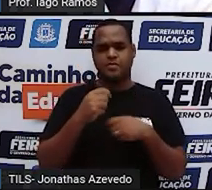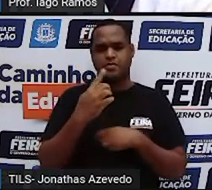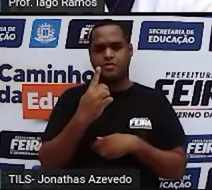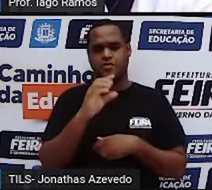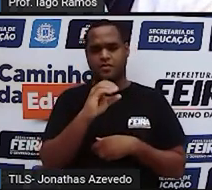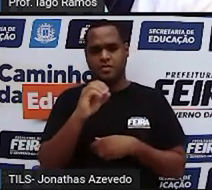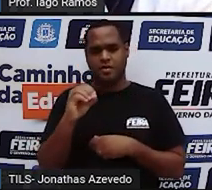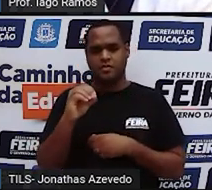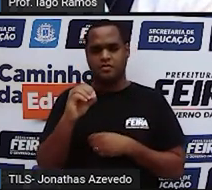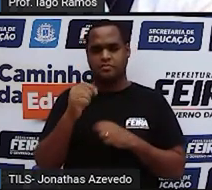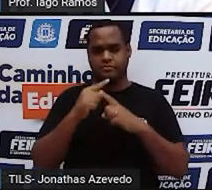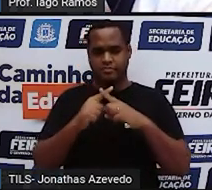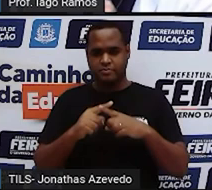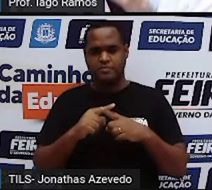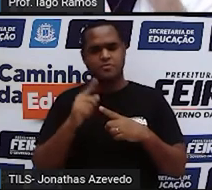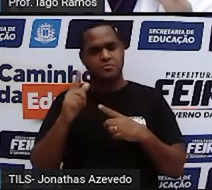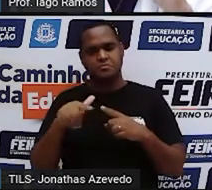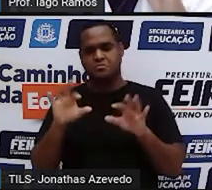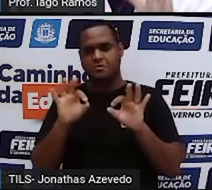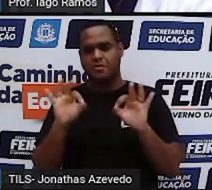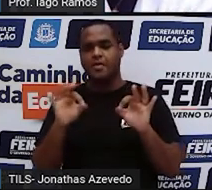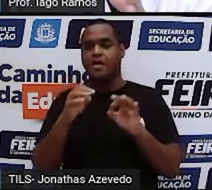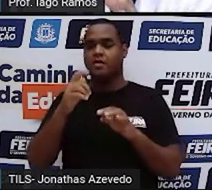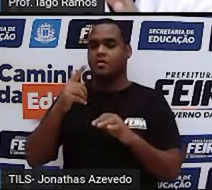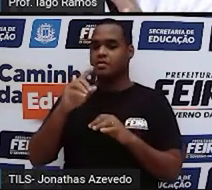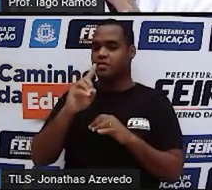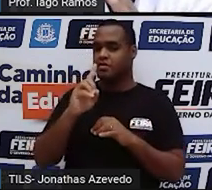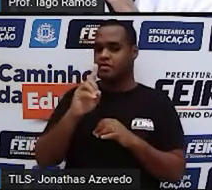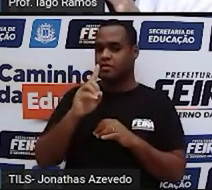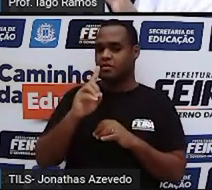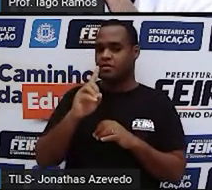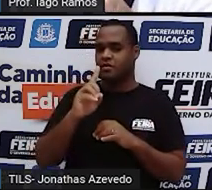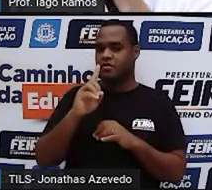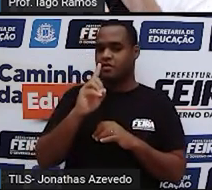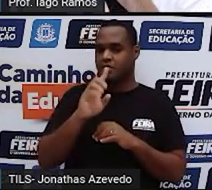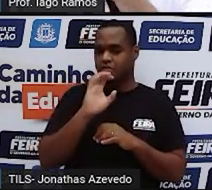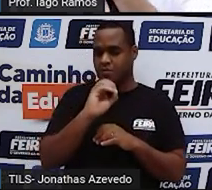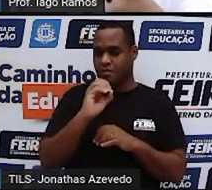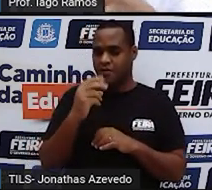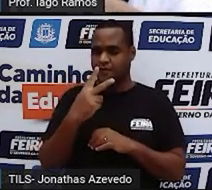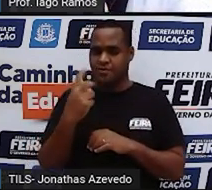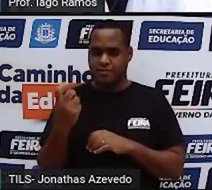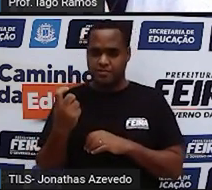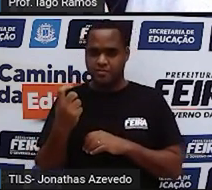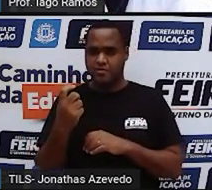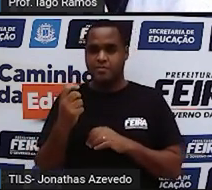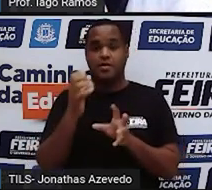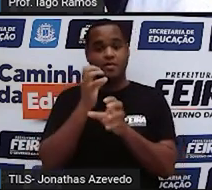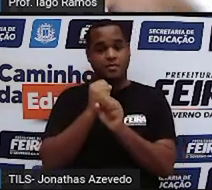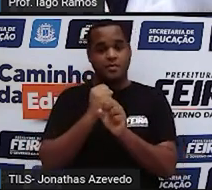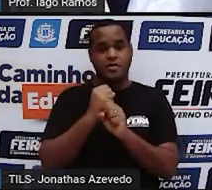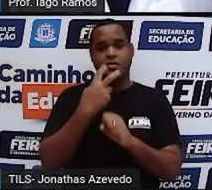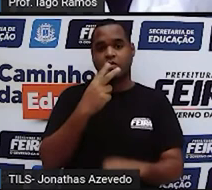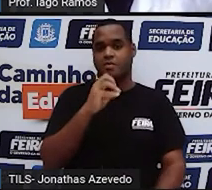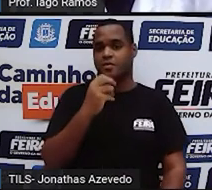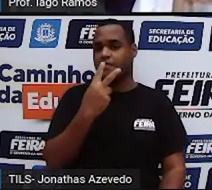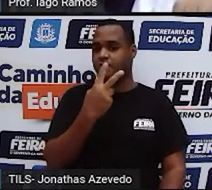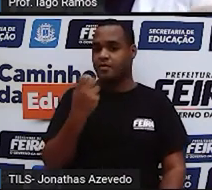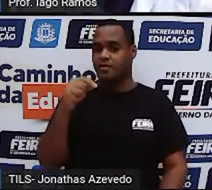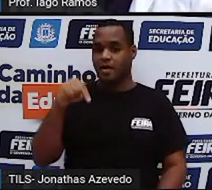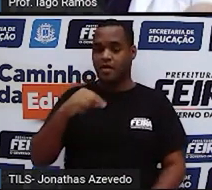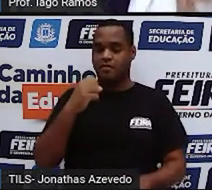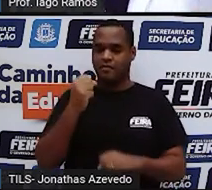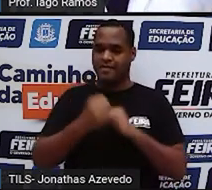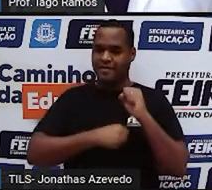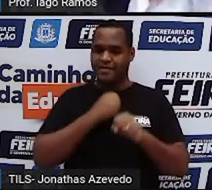É só repetir. E somar o 1.000 mais o 1.021 dá 2.021. Que é esse